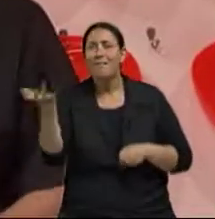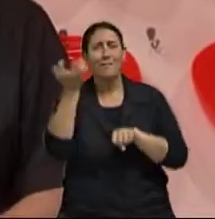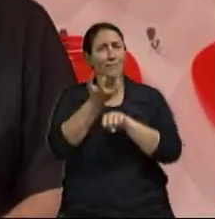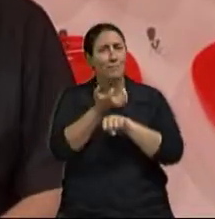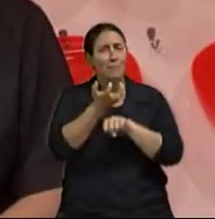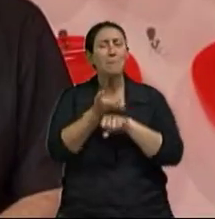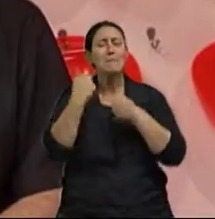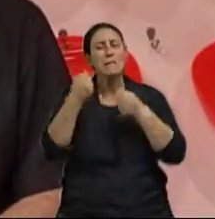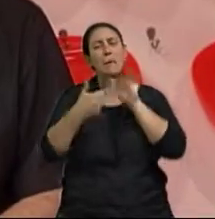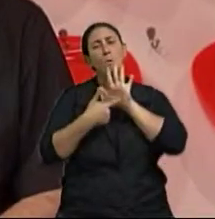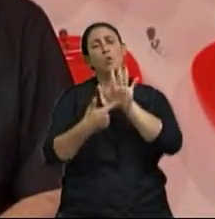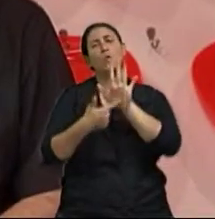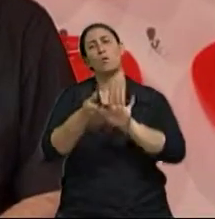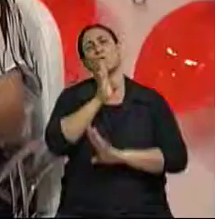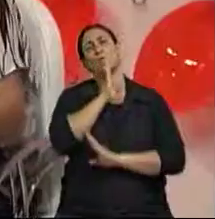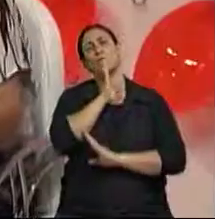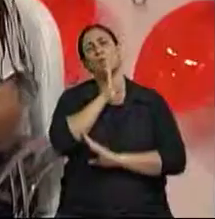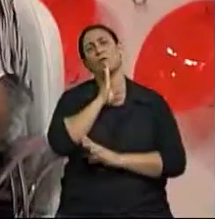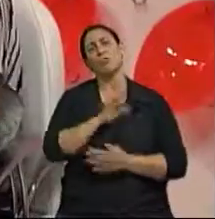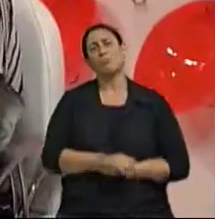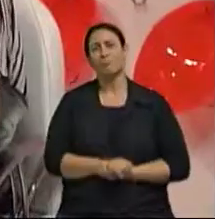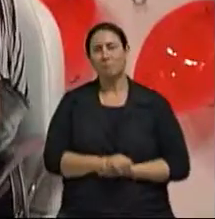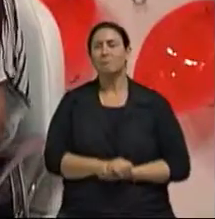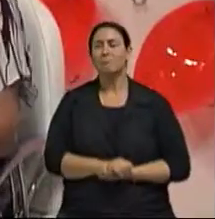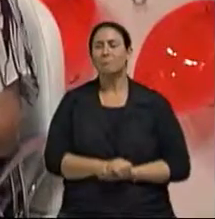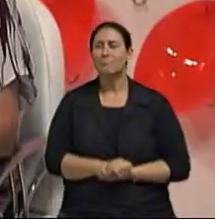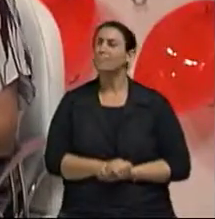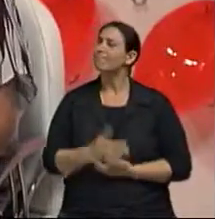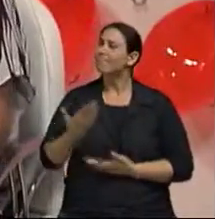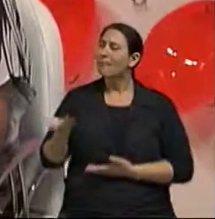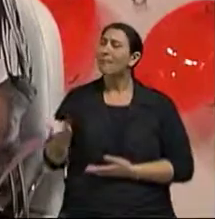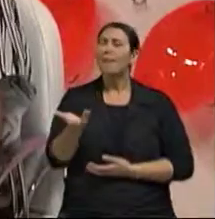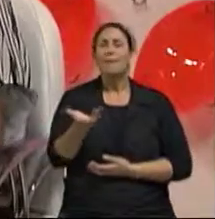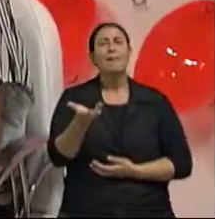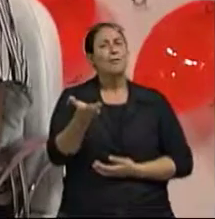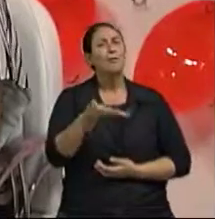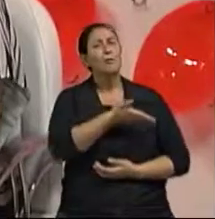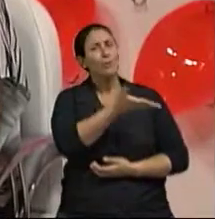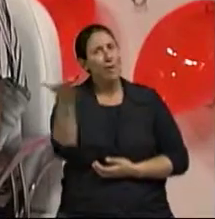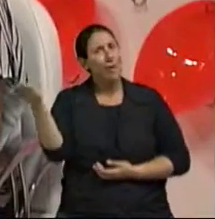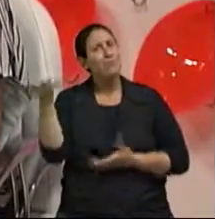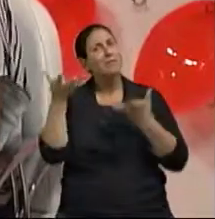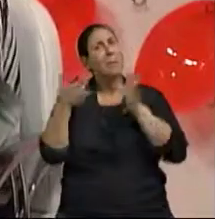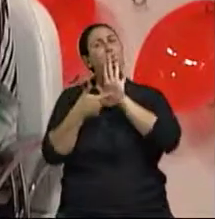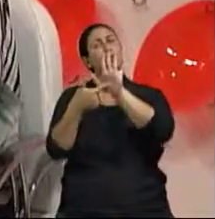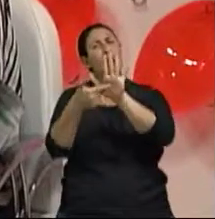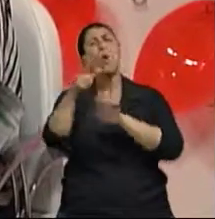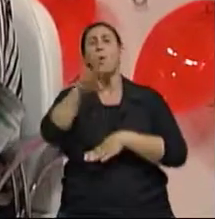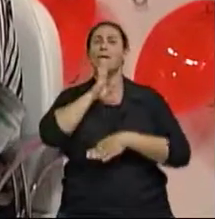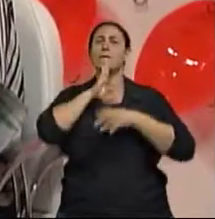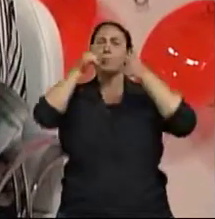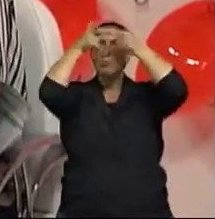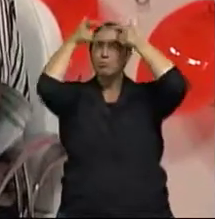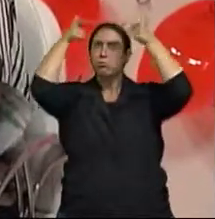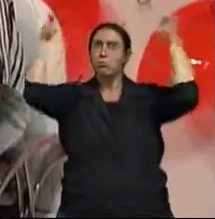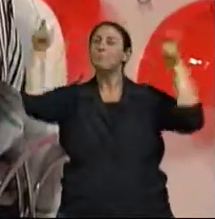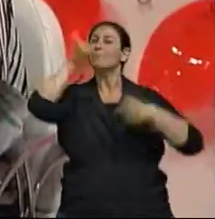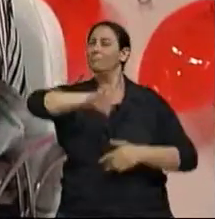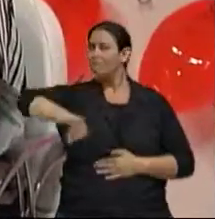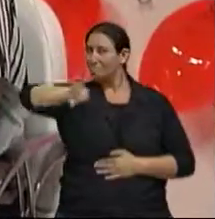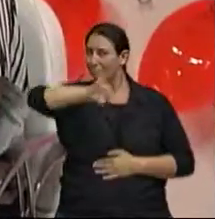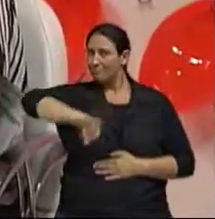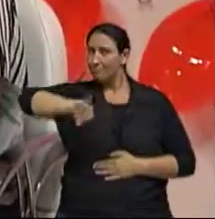trazer esse conhecimento Claro Pois é, o que a gente quis trazer para vocês nesse programa foi mais conhecimento Porque a gente sabe que é a coisa mais